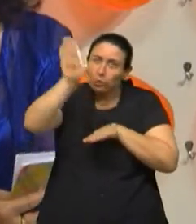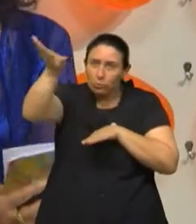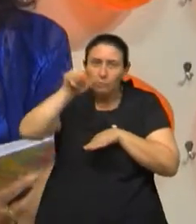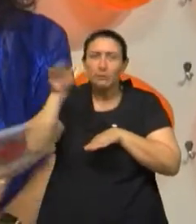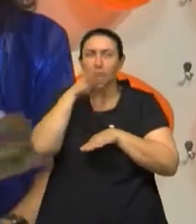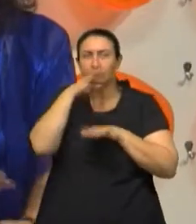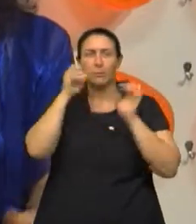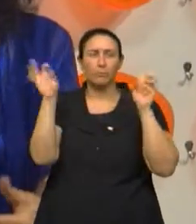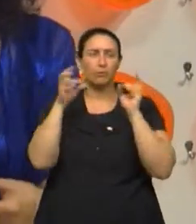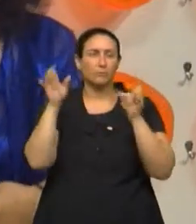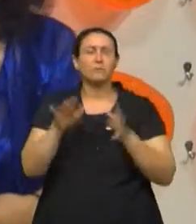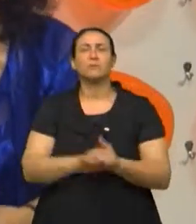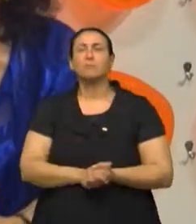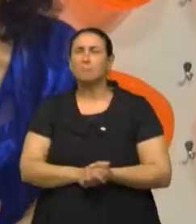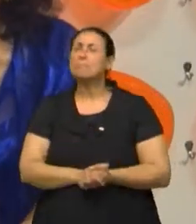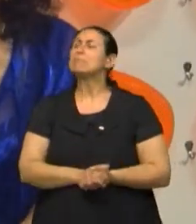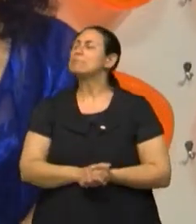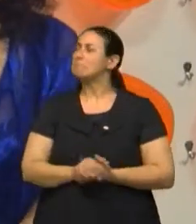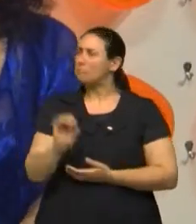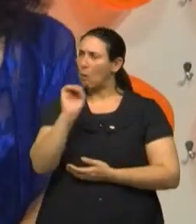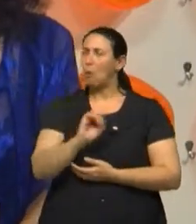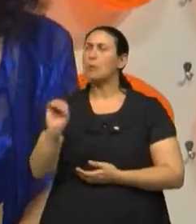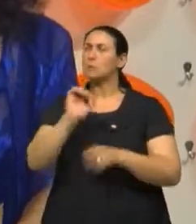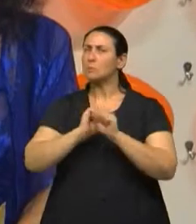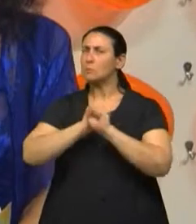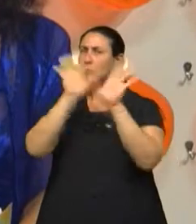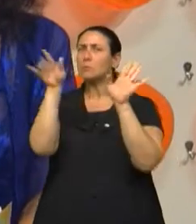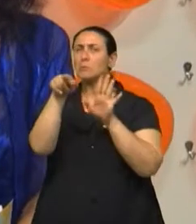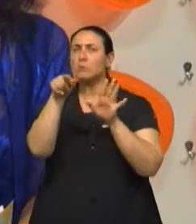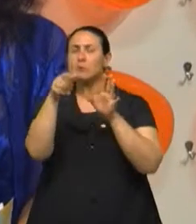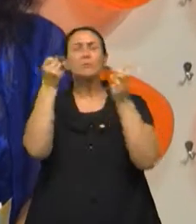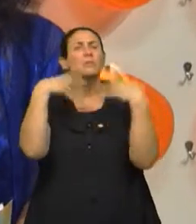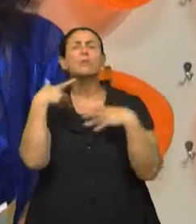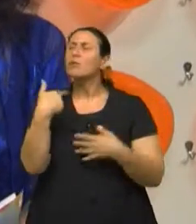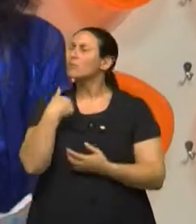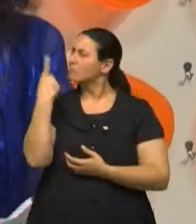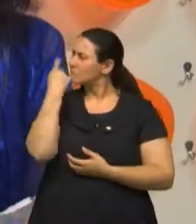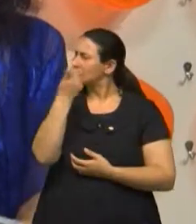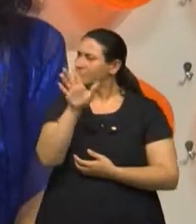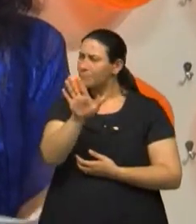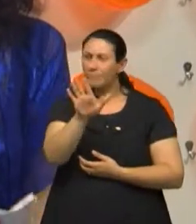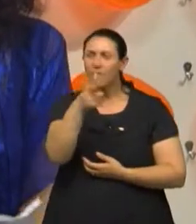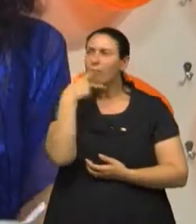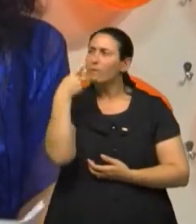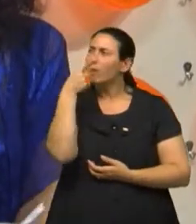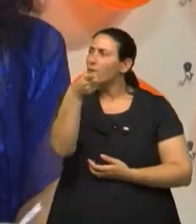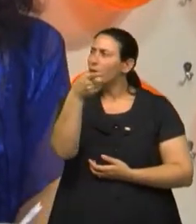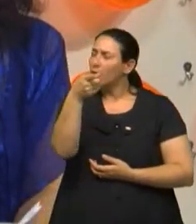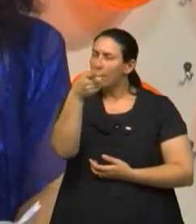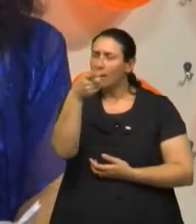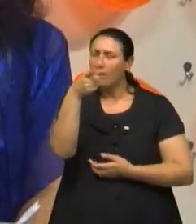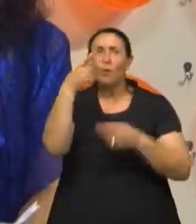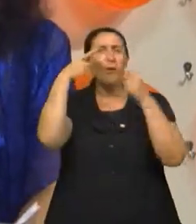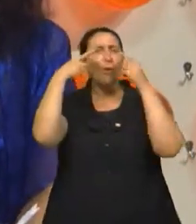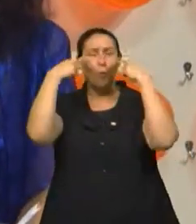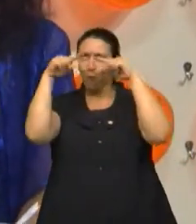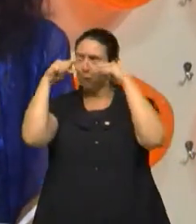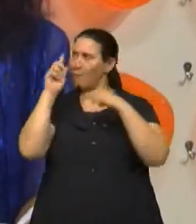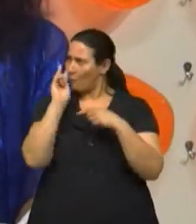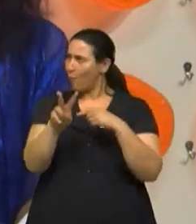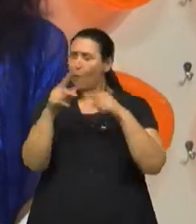Ah, que explicação ótima! Mas me chamou a atenção ali, vamos começar pela questão da convulsão, né?